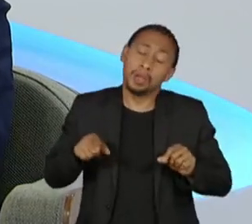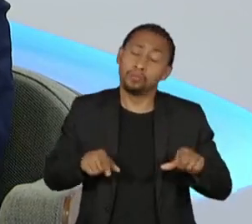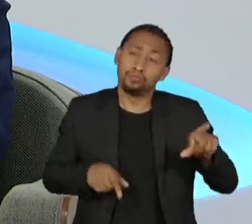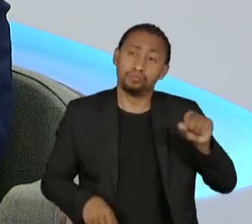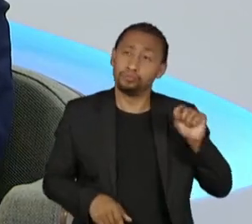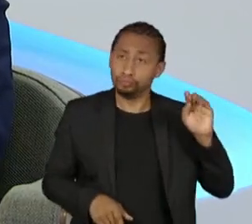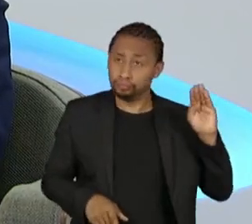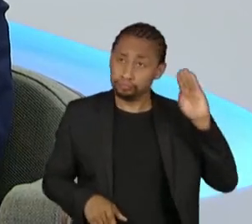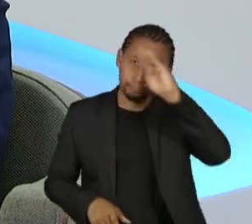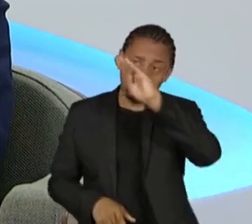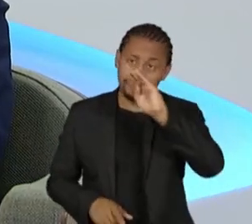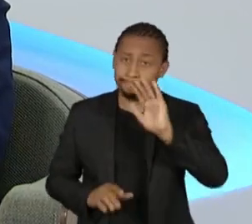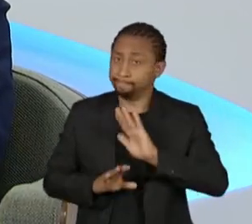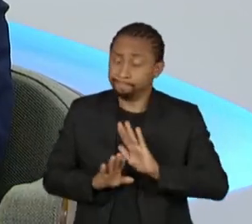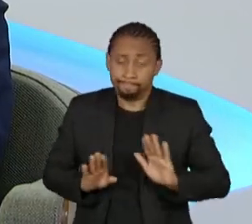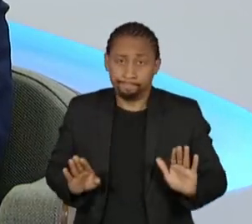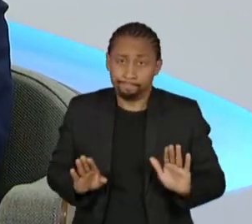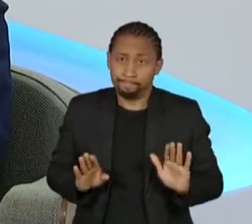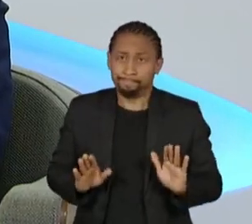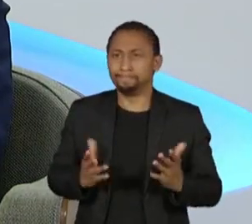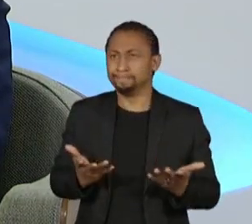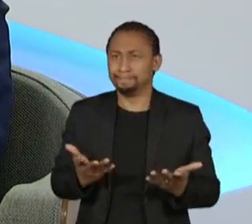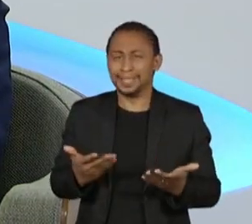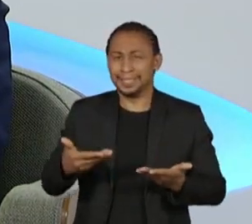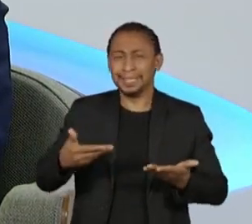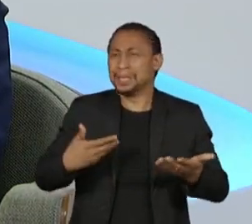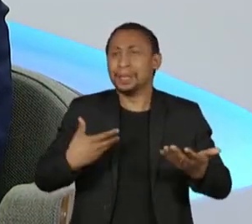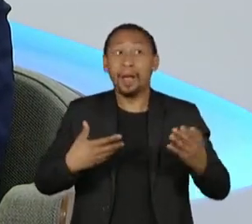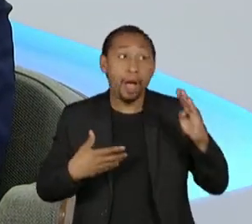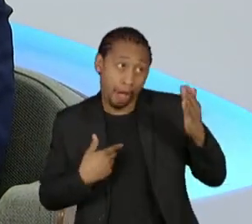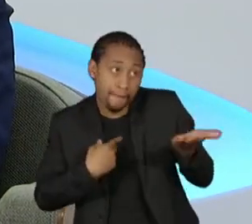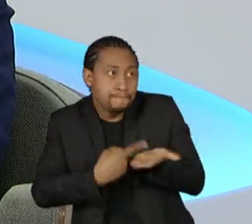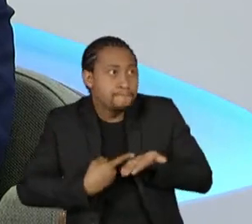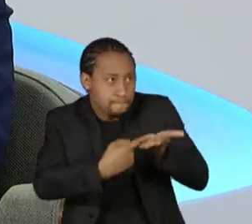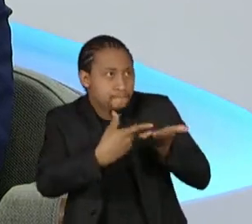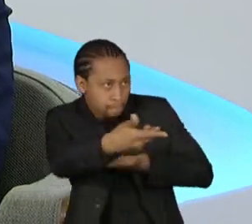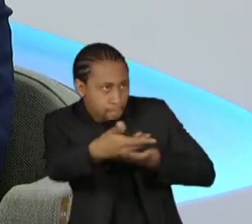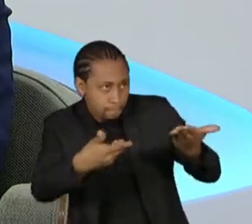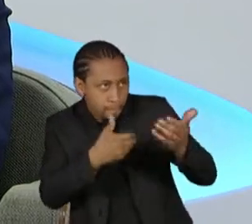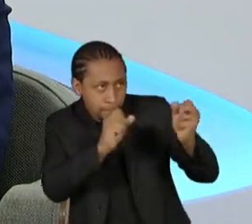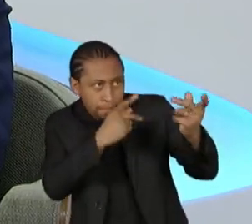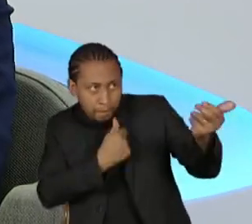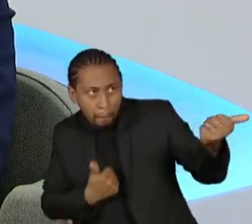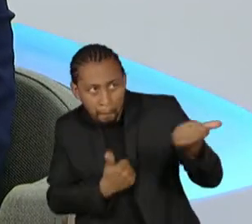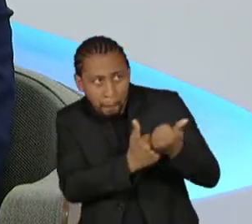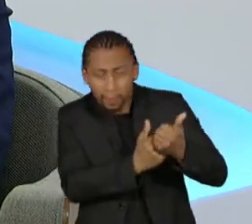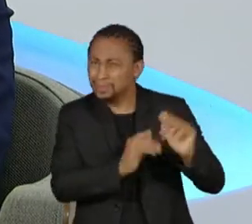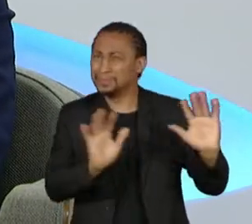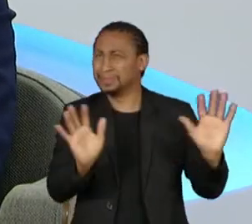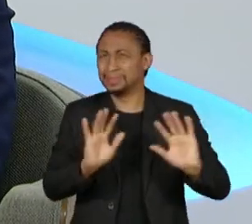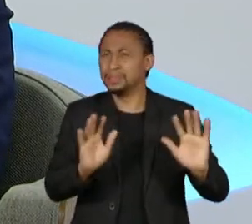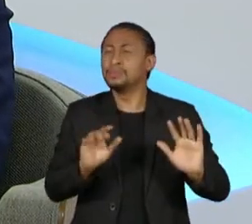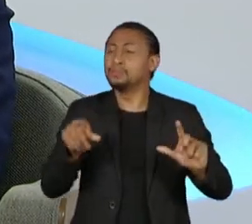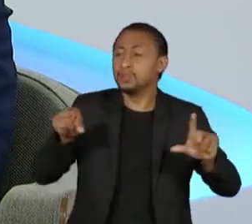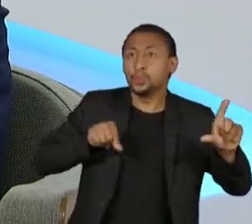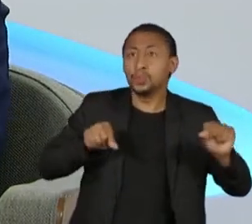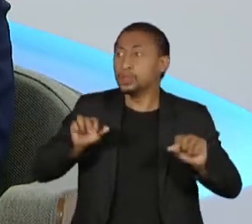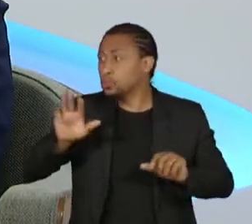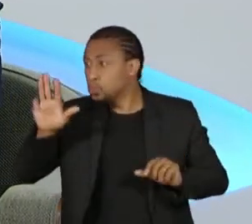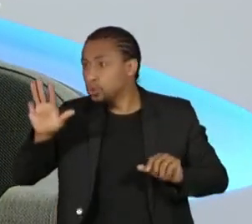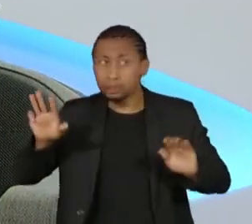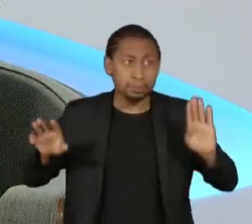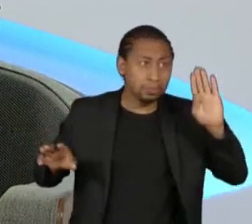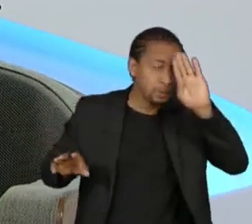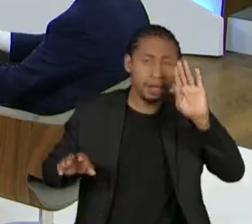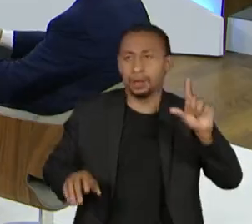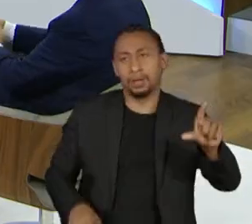e fiz isso de maneira, sem nenhuma troca, sem nenhum pedido de troca, porque era o caminho entre ele e Lula, fiquei com ele